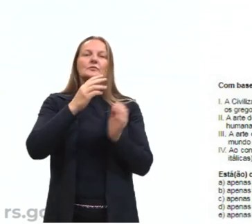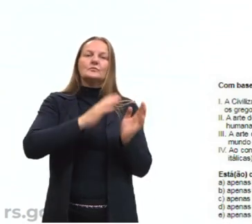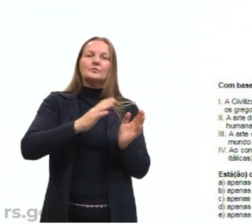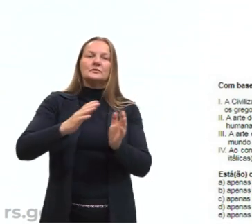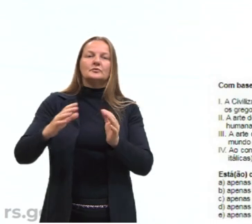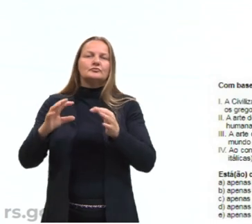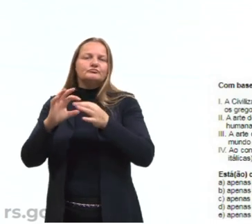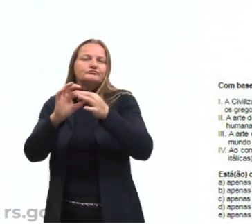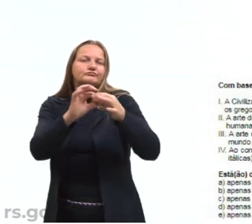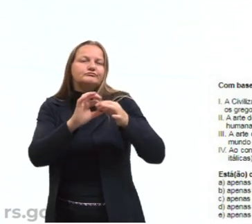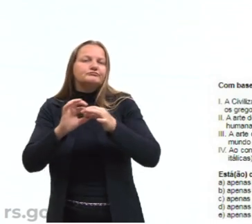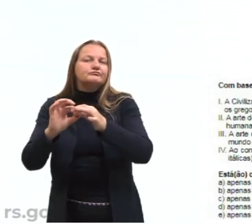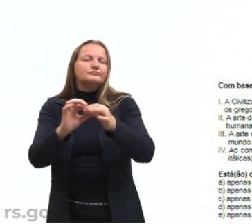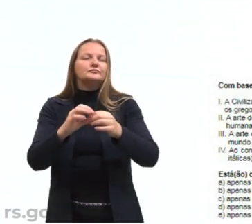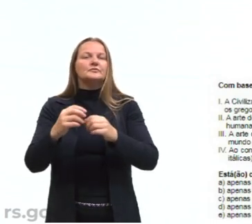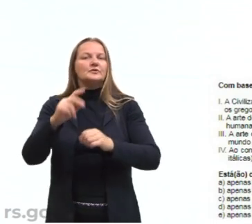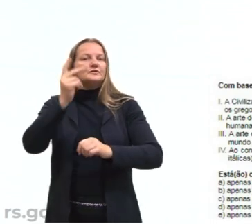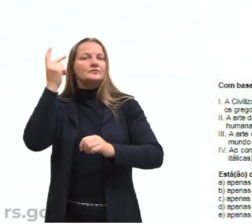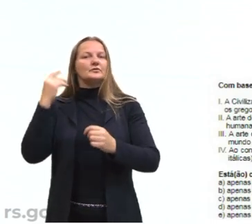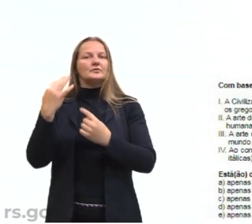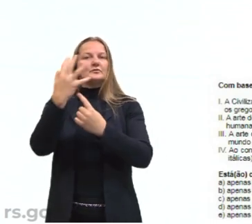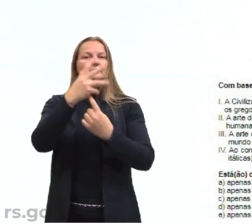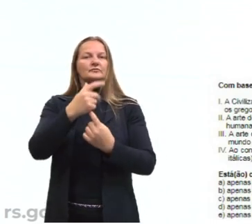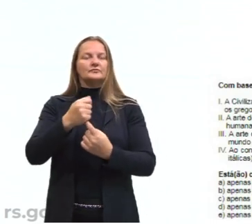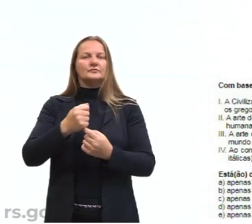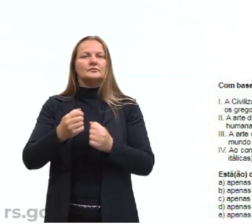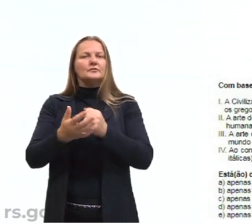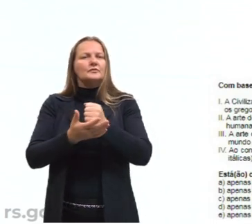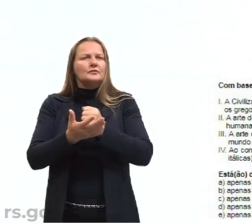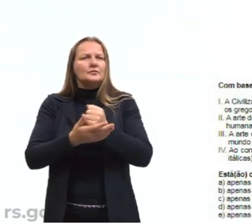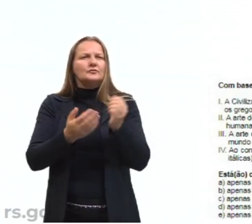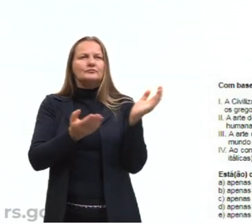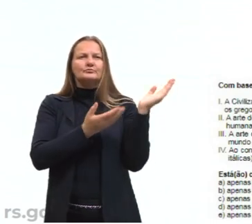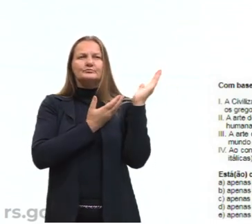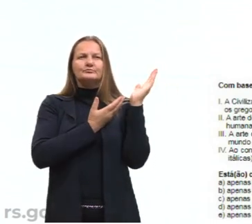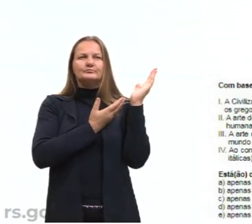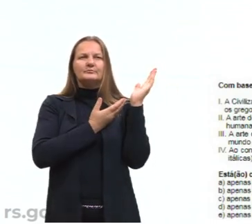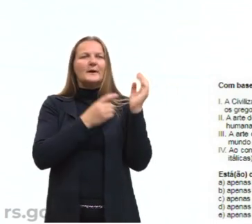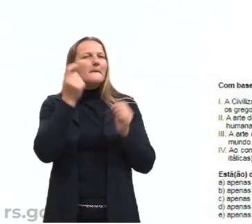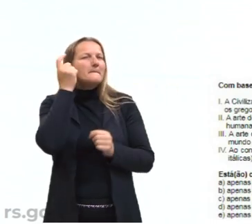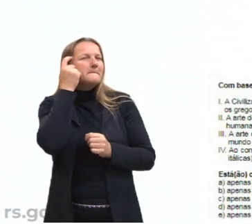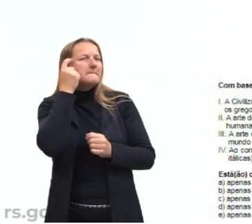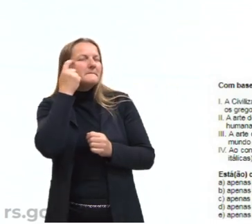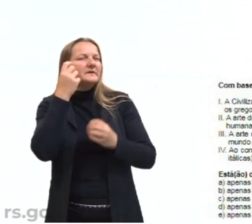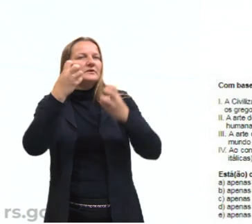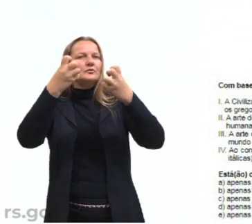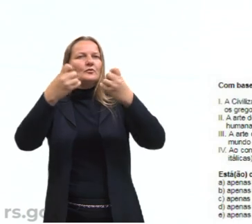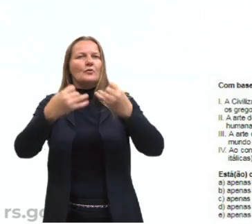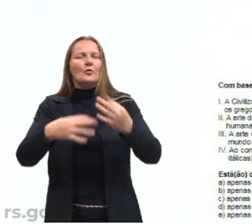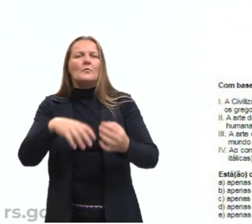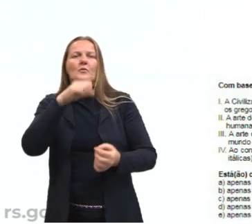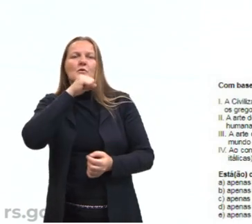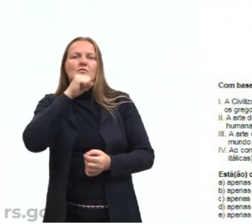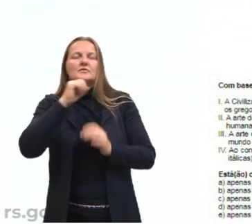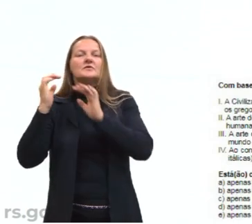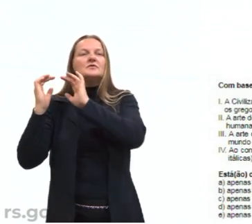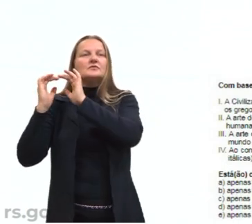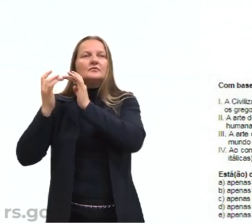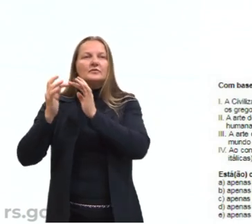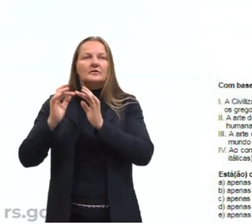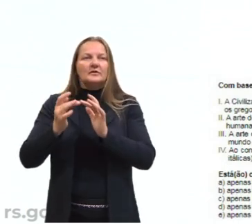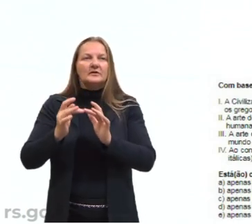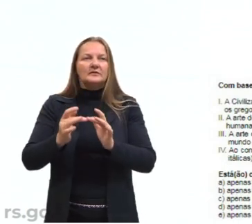fundem, basicamente, na história da arte. E, com base nessas gravuras, reflita a respeito da Antiguidade Clássica